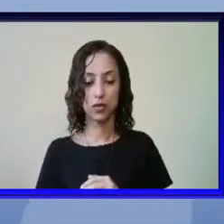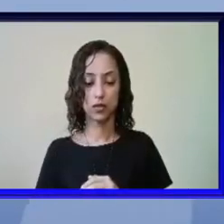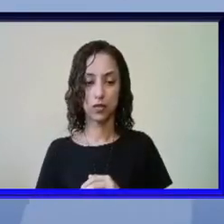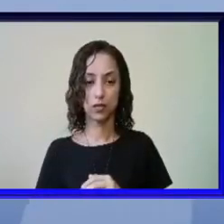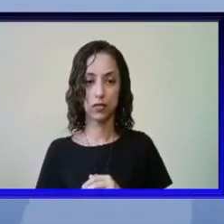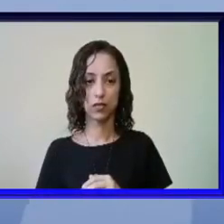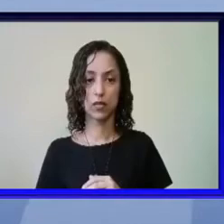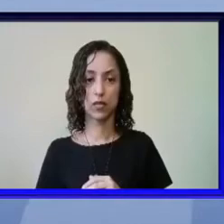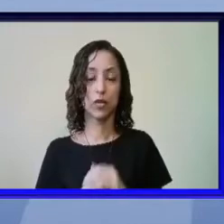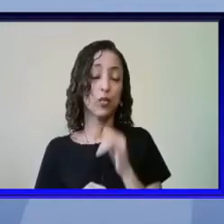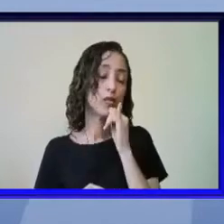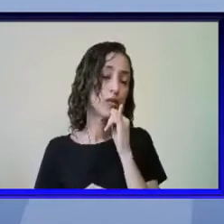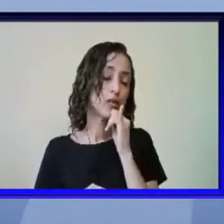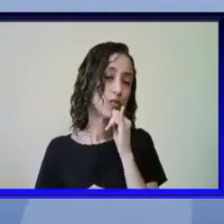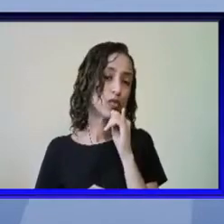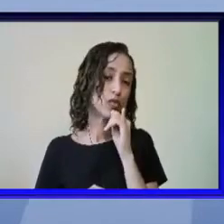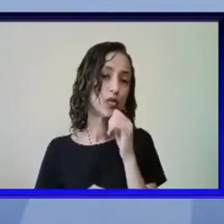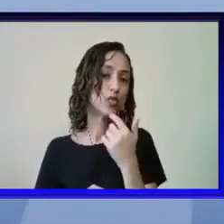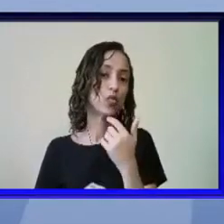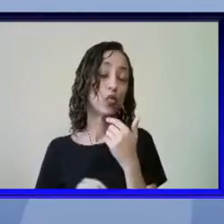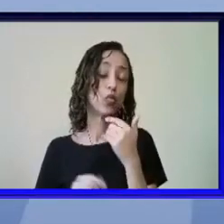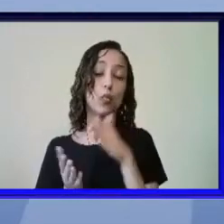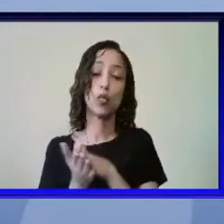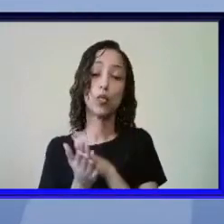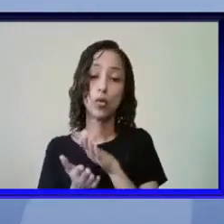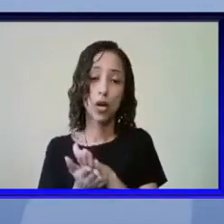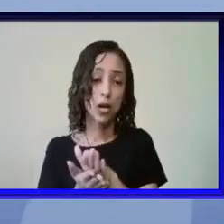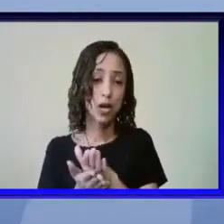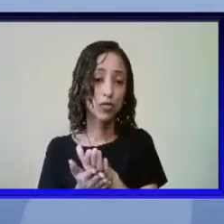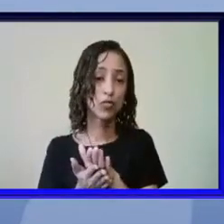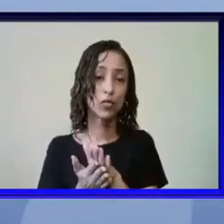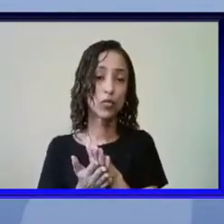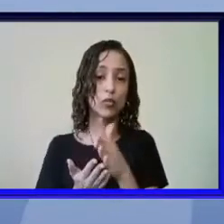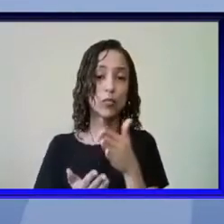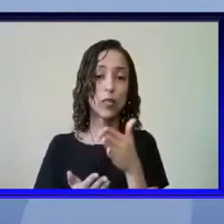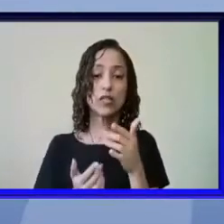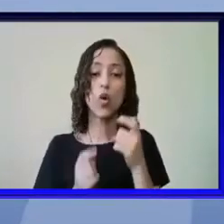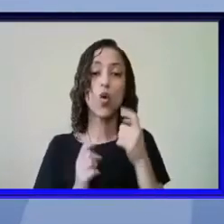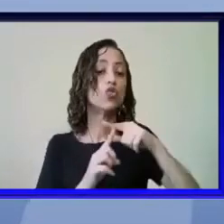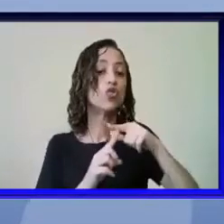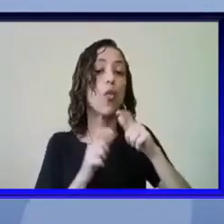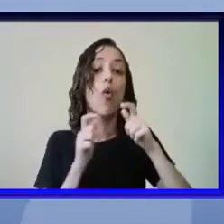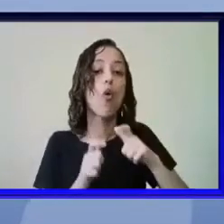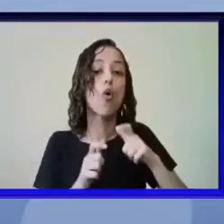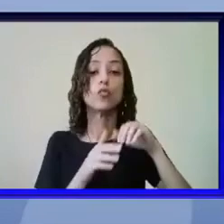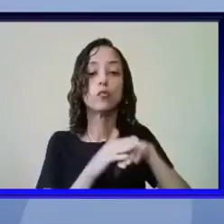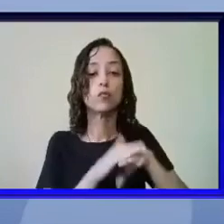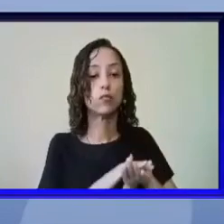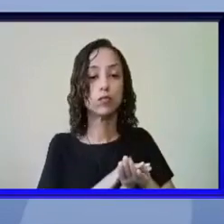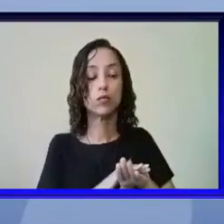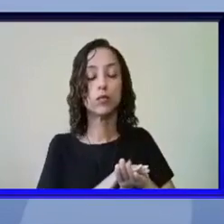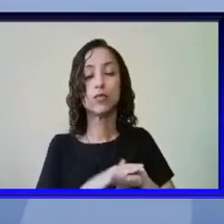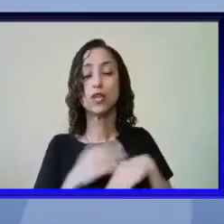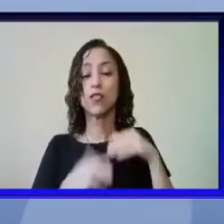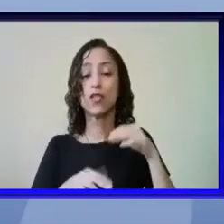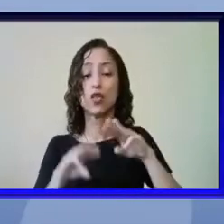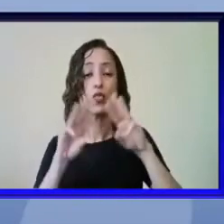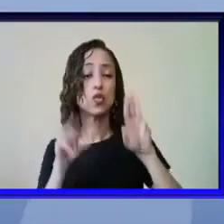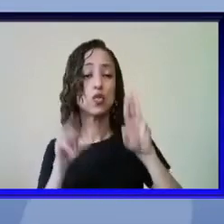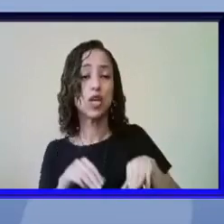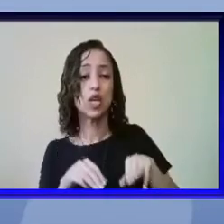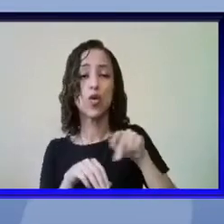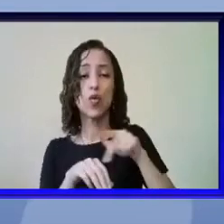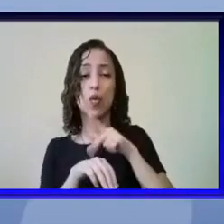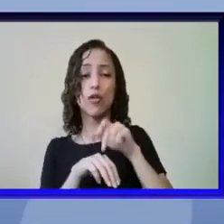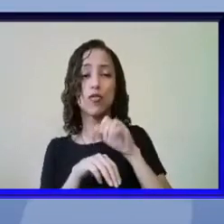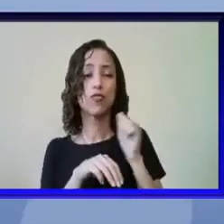você não tem o trabalho é publicado não diz onde o tipo foi depositado e o museu lá de Hamburgo ou